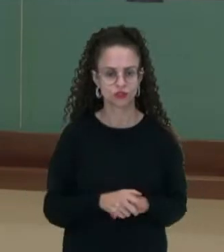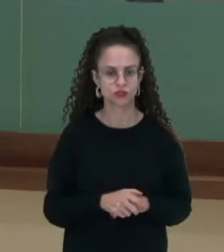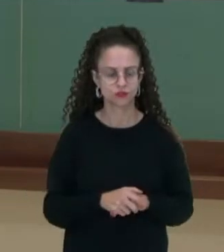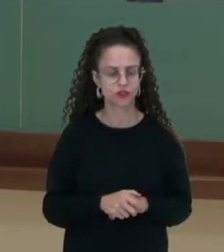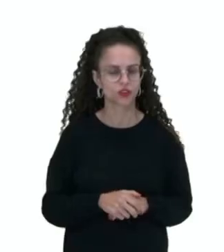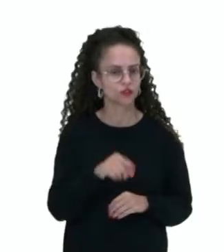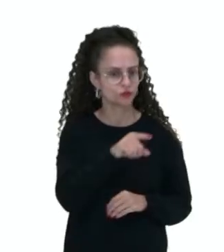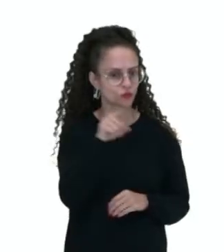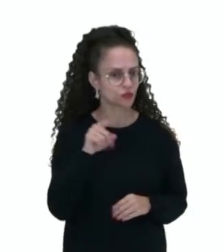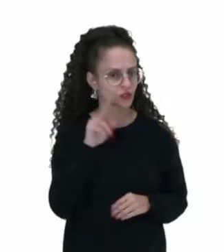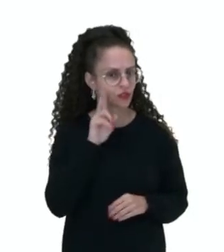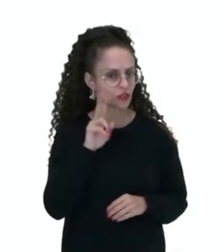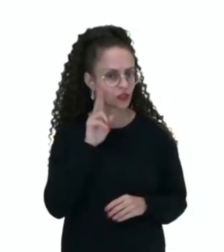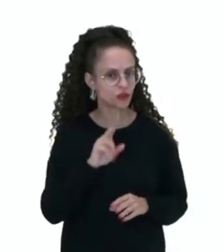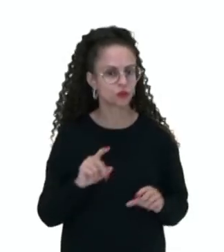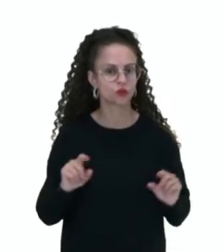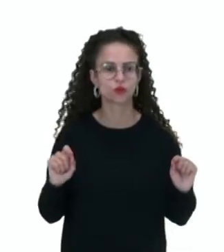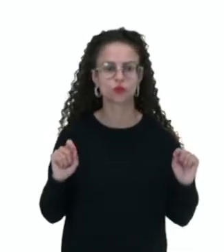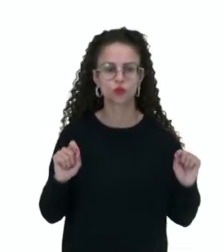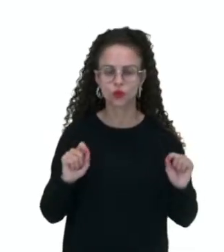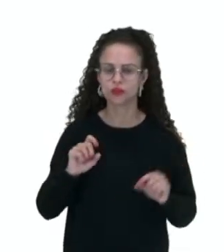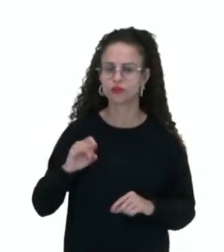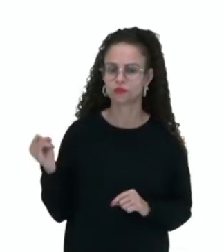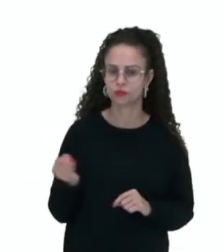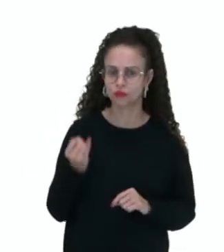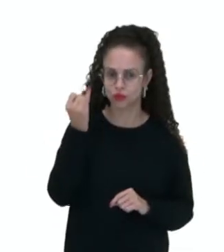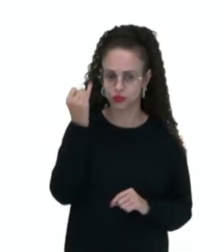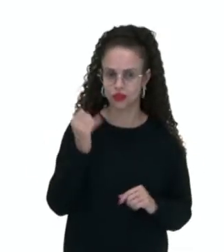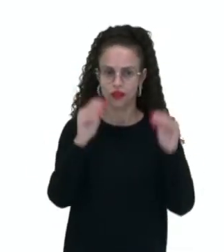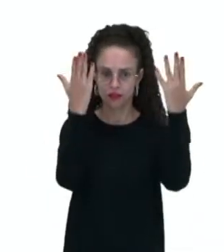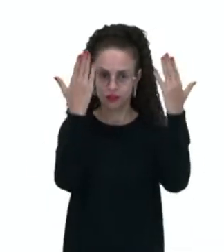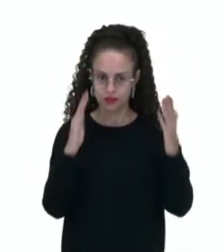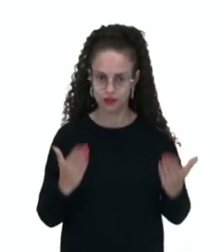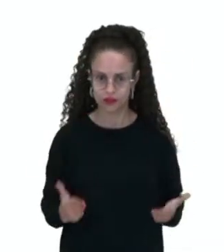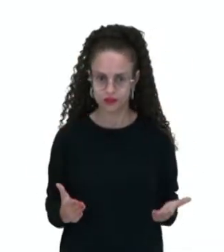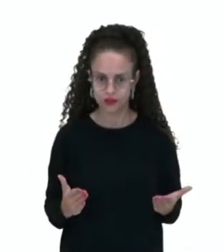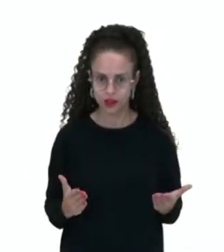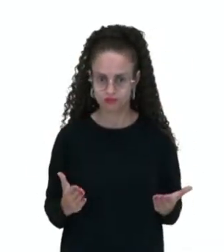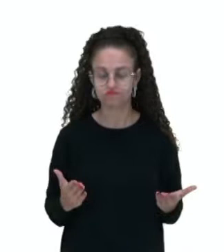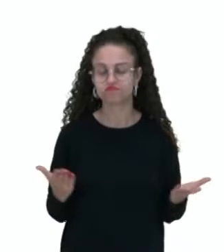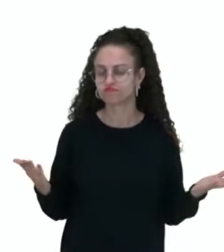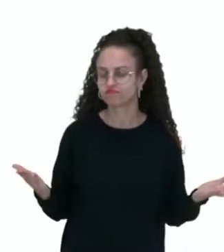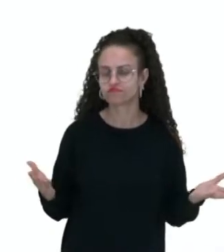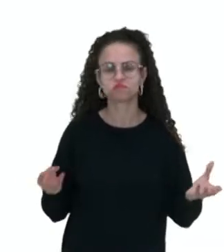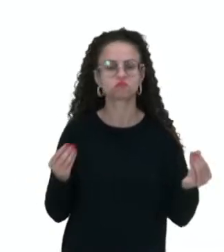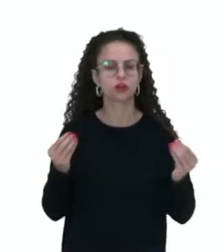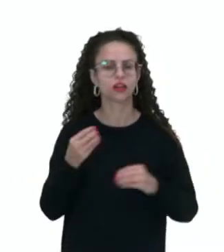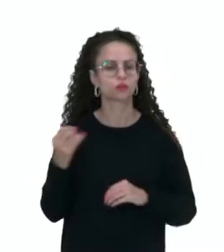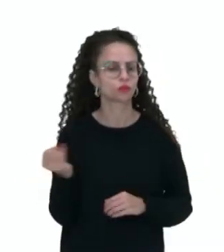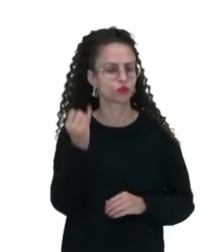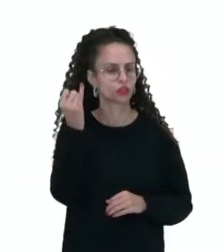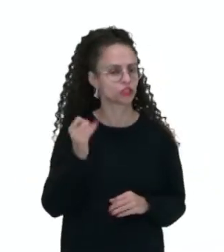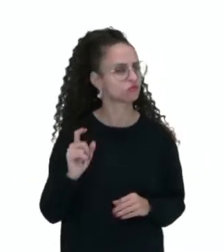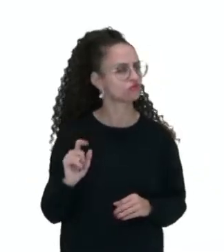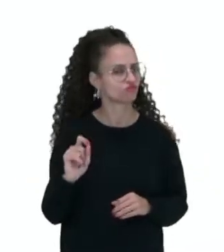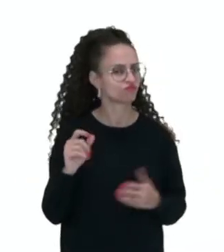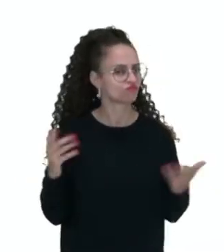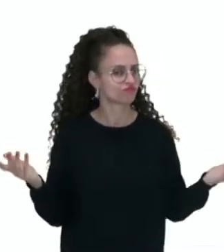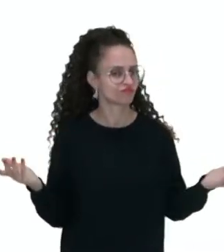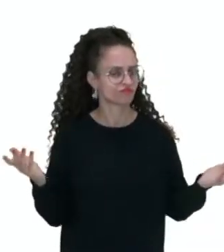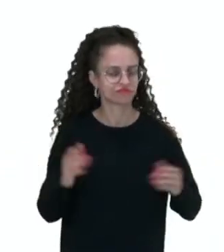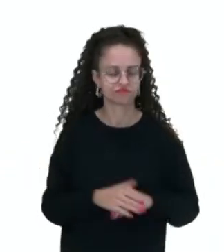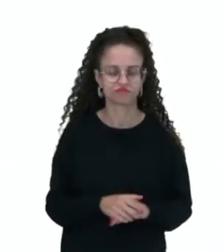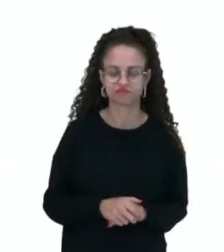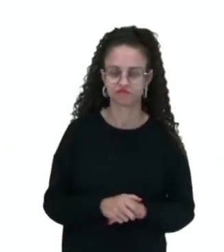vocês lembram qual a importância de se analisar esses indicadores? Para que serve analisar esses indicadores